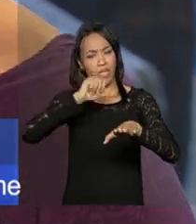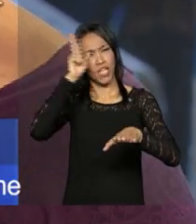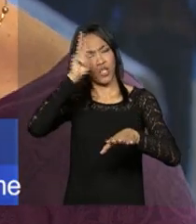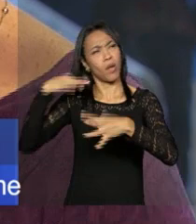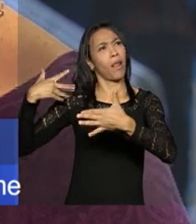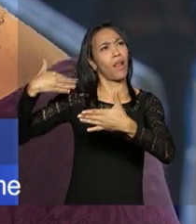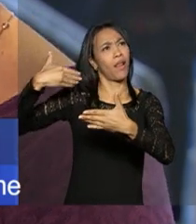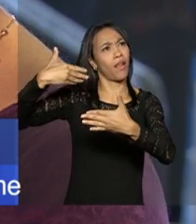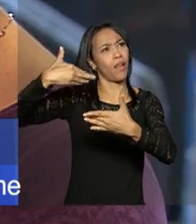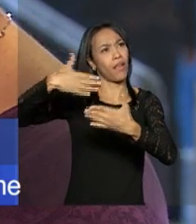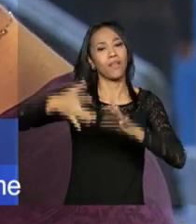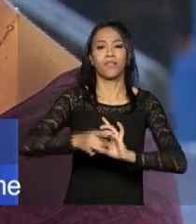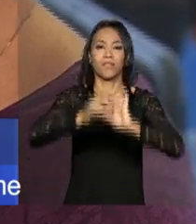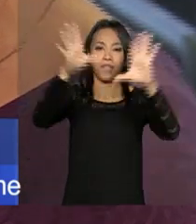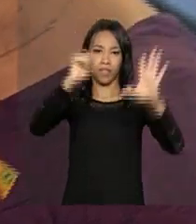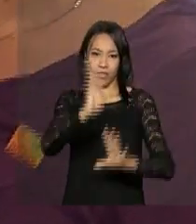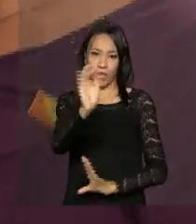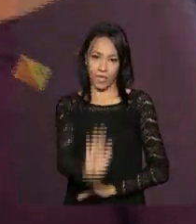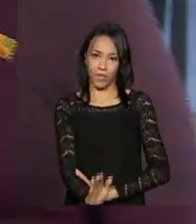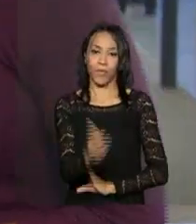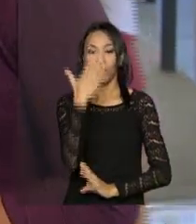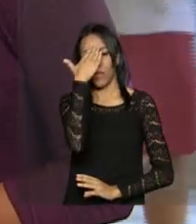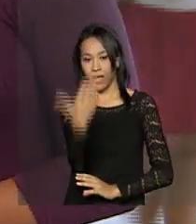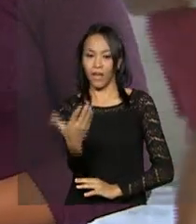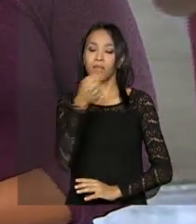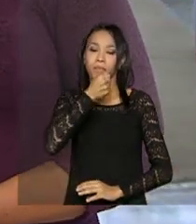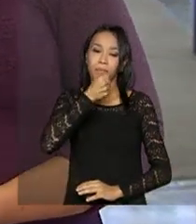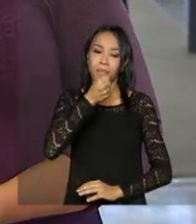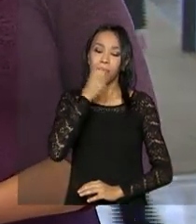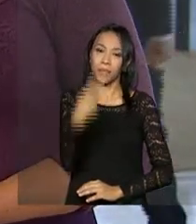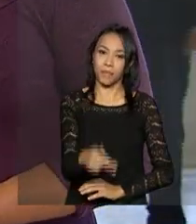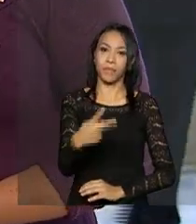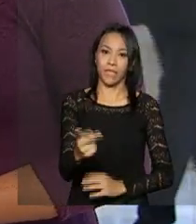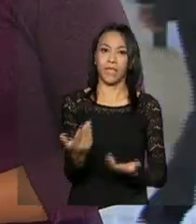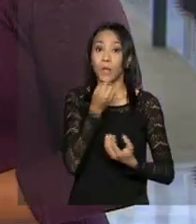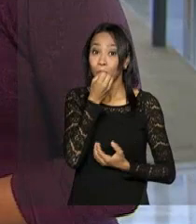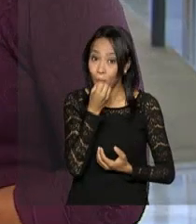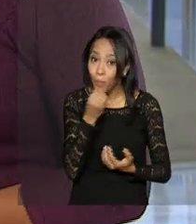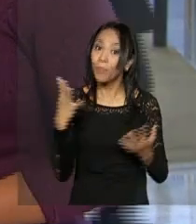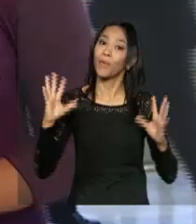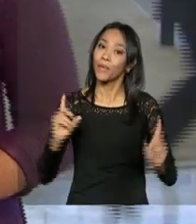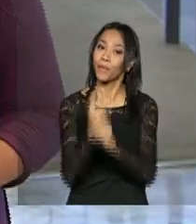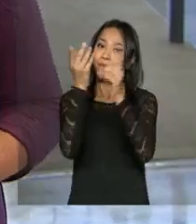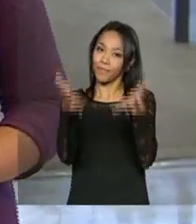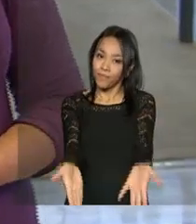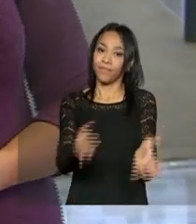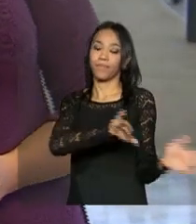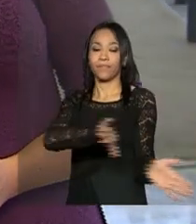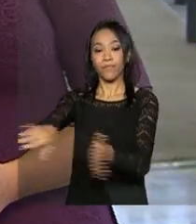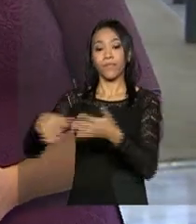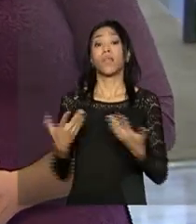de libertação das mulheres no Brasil. Muito obrigada por sua participação aqui ao vivo na TVNBR, um bom evento. Bom, nós vamos